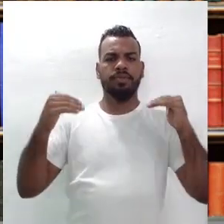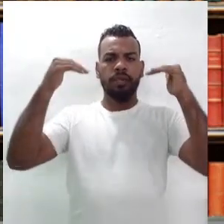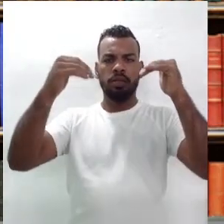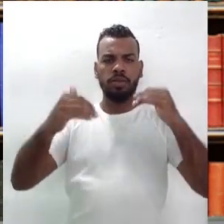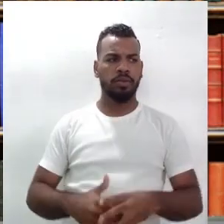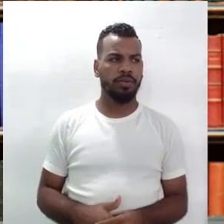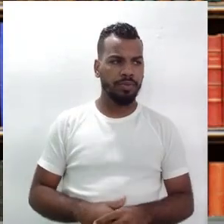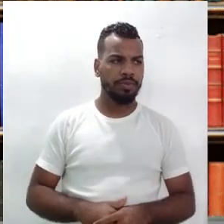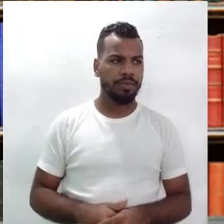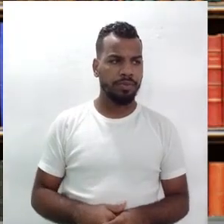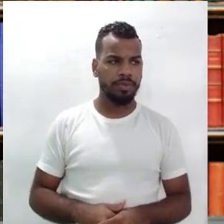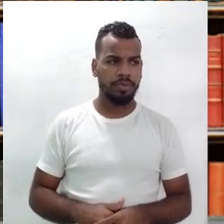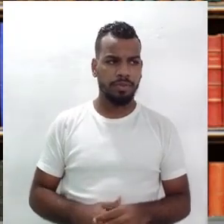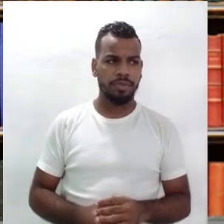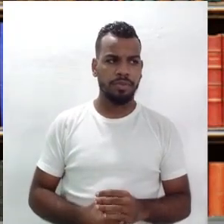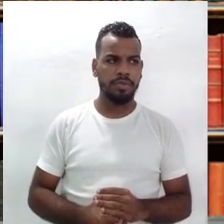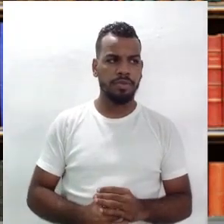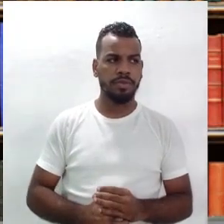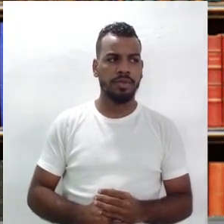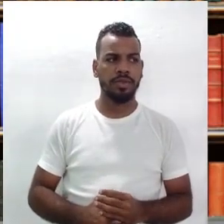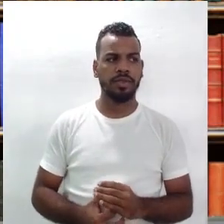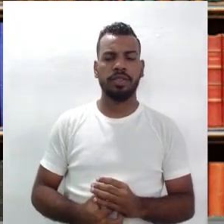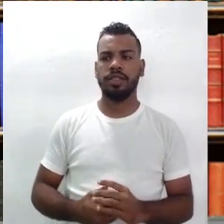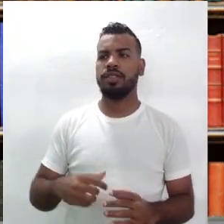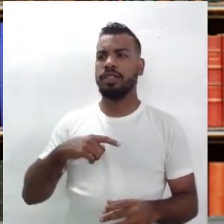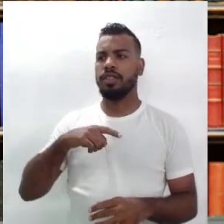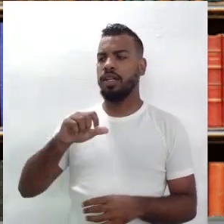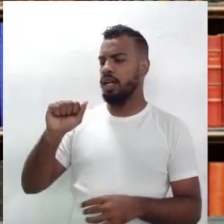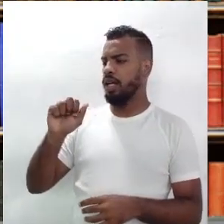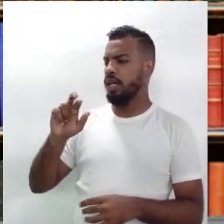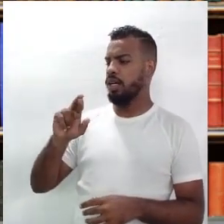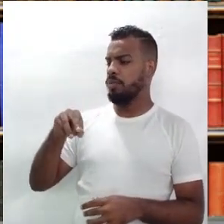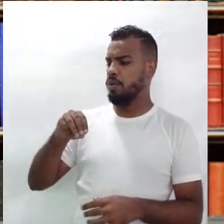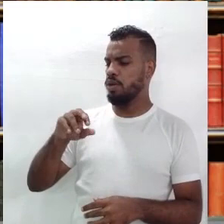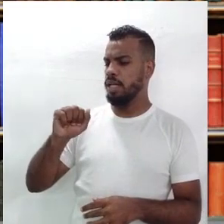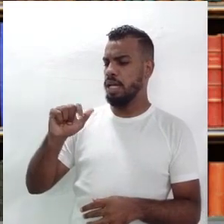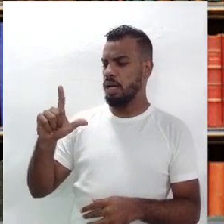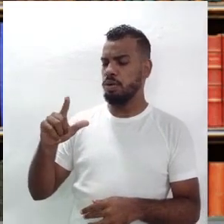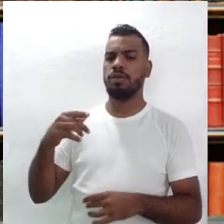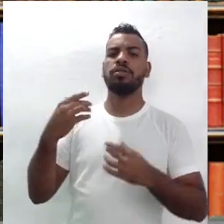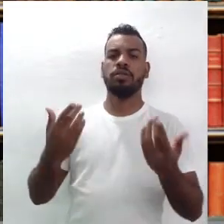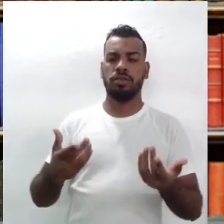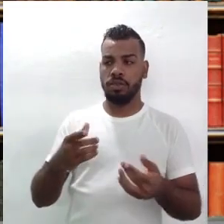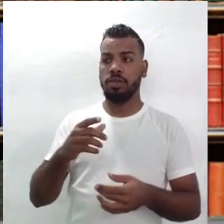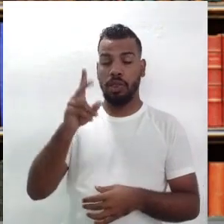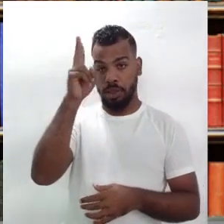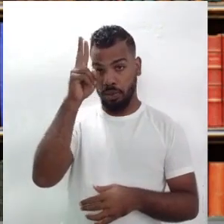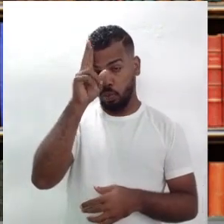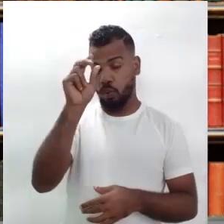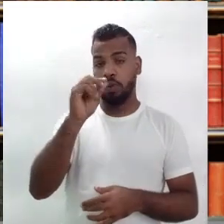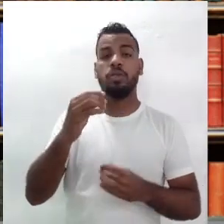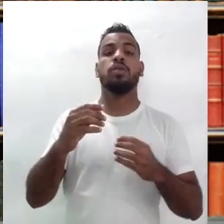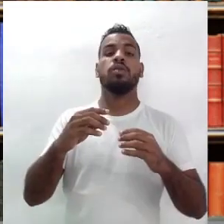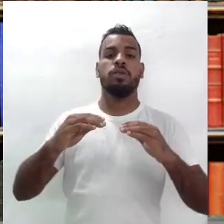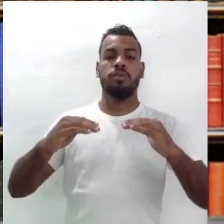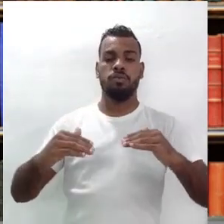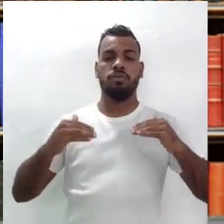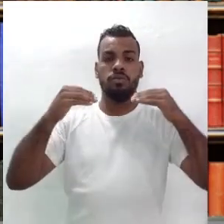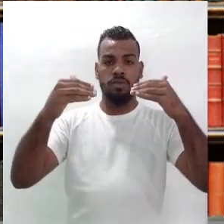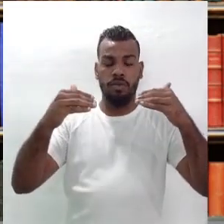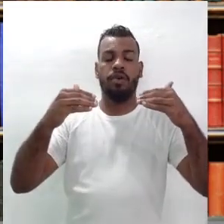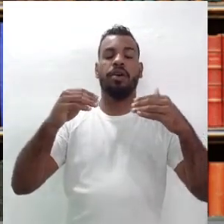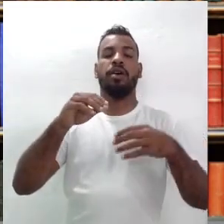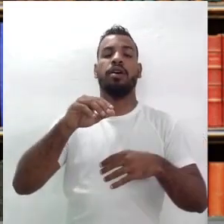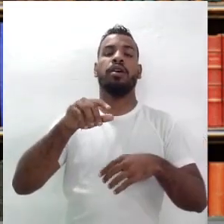Pelo que eu entendi, quando eu falo assim, a questão armorial, o nome armorial vai lembrar essa questão da heráldica e